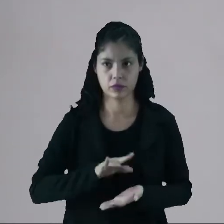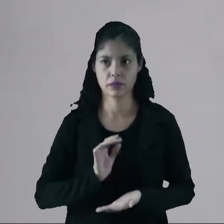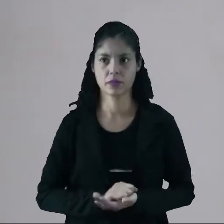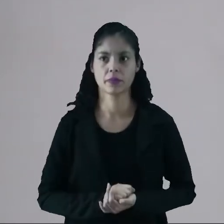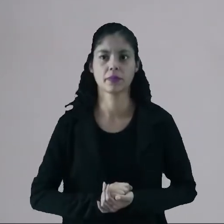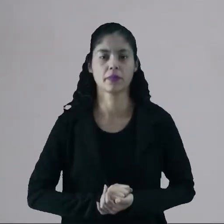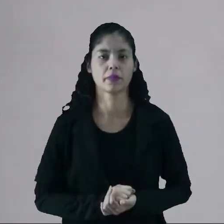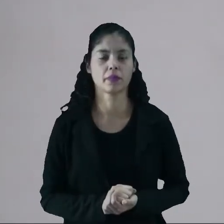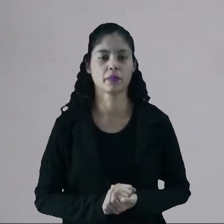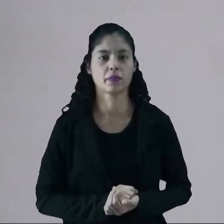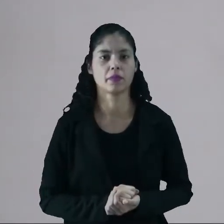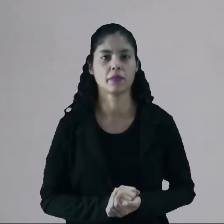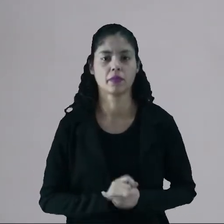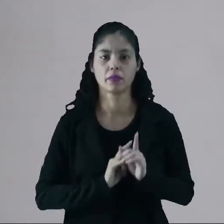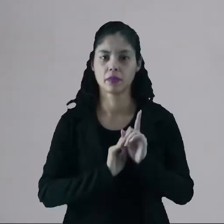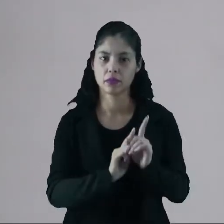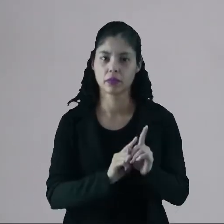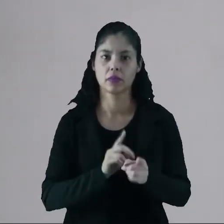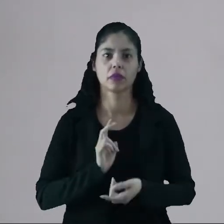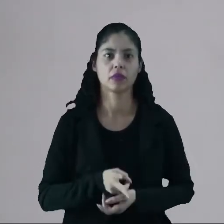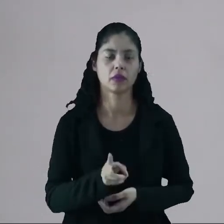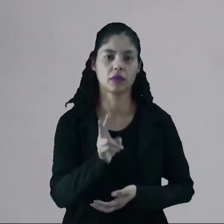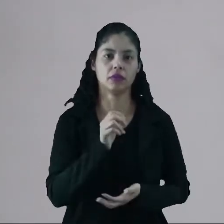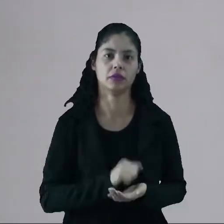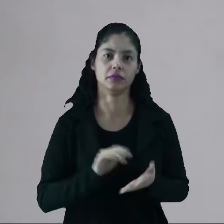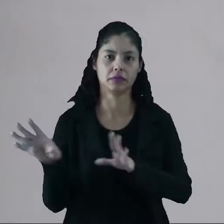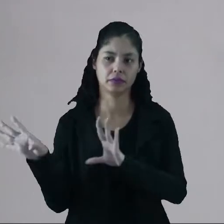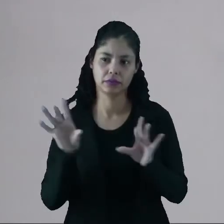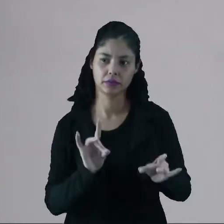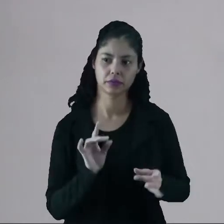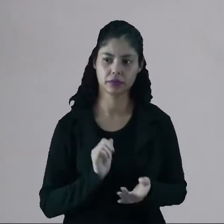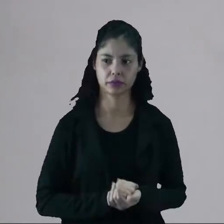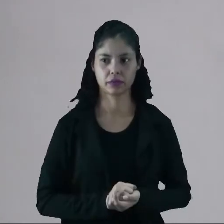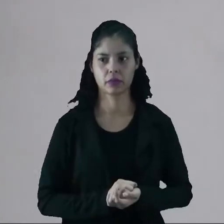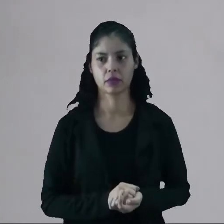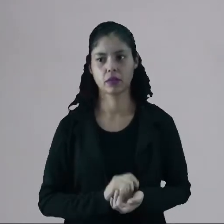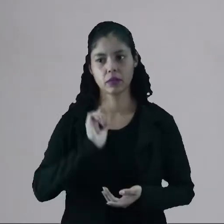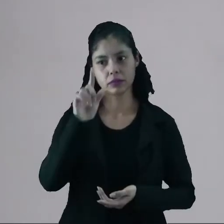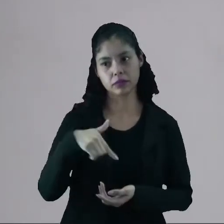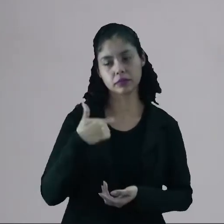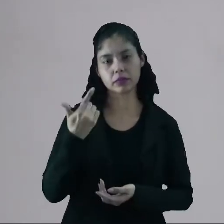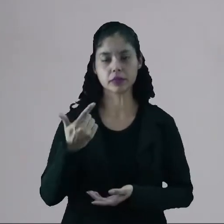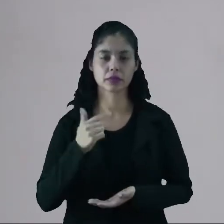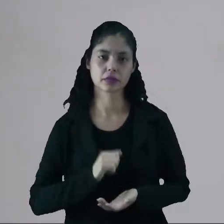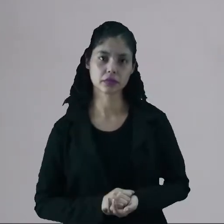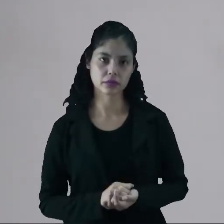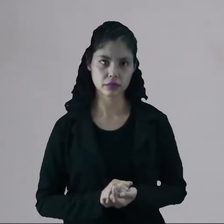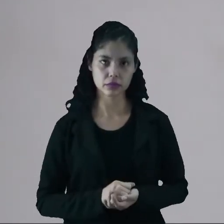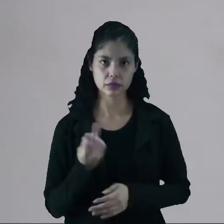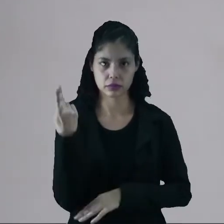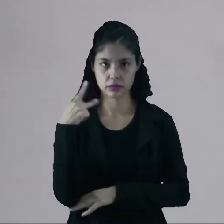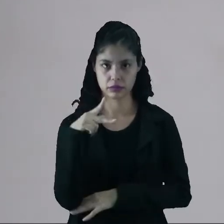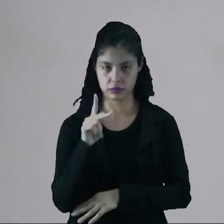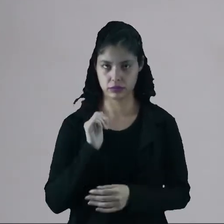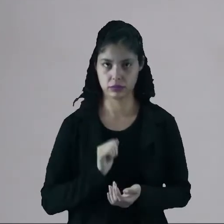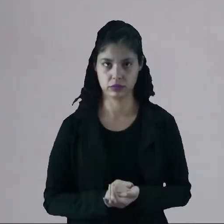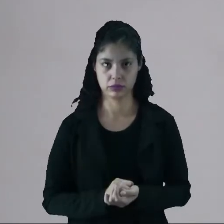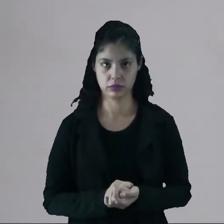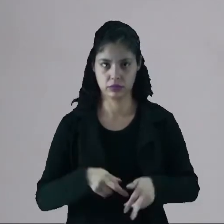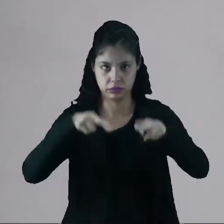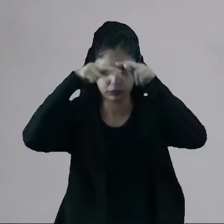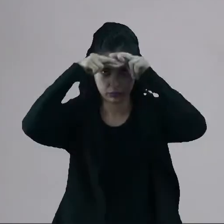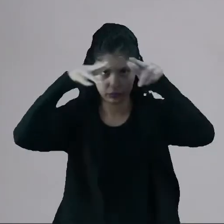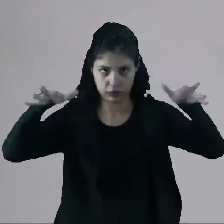Tudo bem? Vamos seguir adiante aqui. Eu quero trazer para vocês, após esse período do Renascimento,